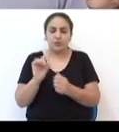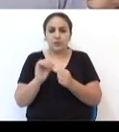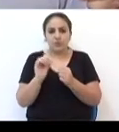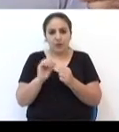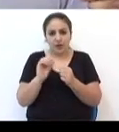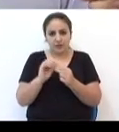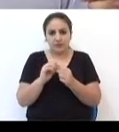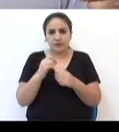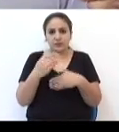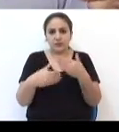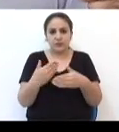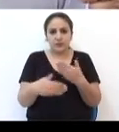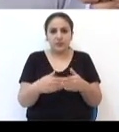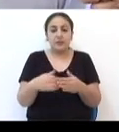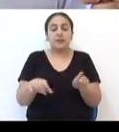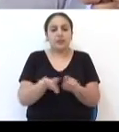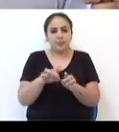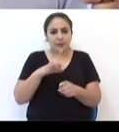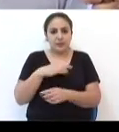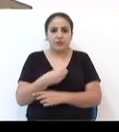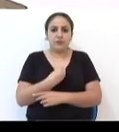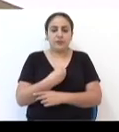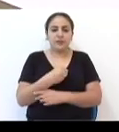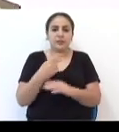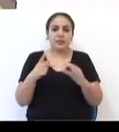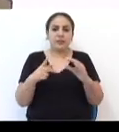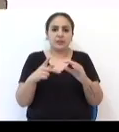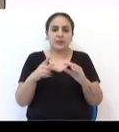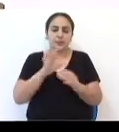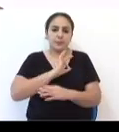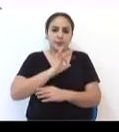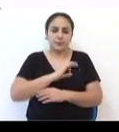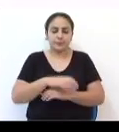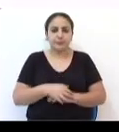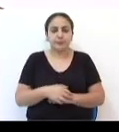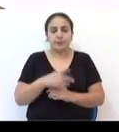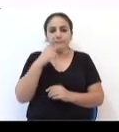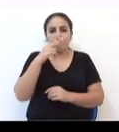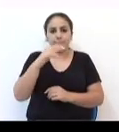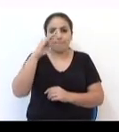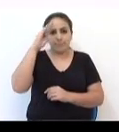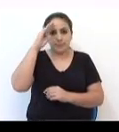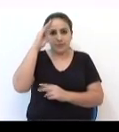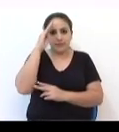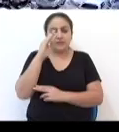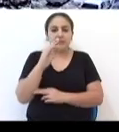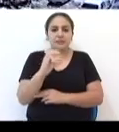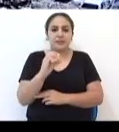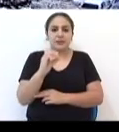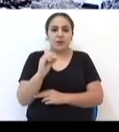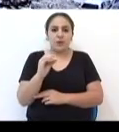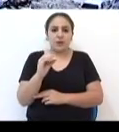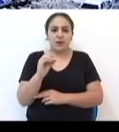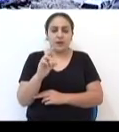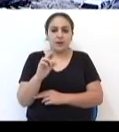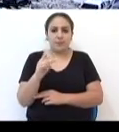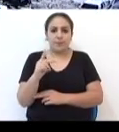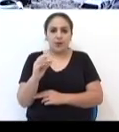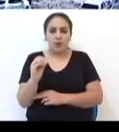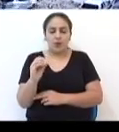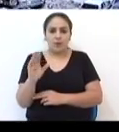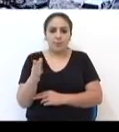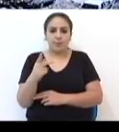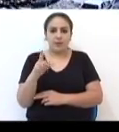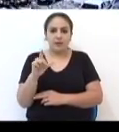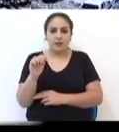da criminalidade que também passa pela Brigada Militar. Conforme o comandante do CRPO Planalto, diminuir os índices de